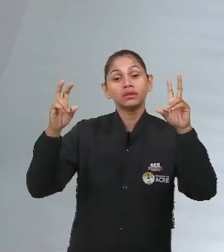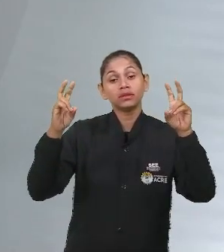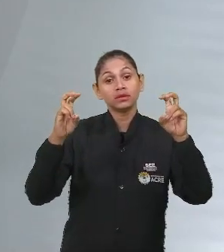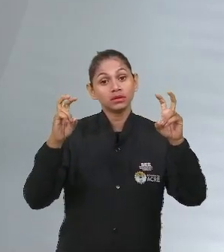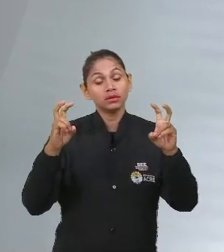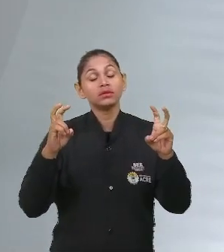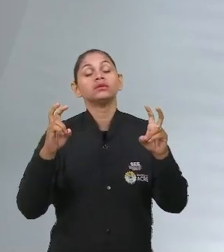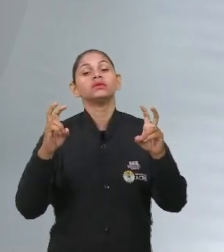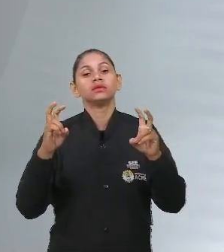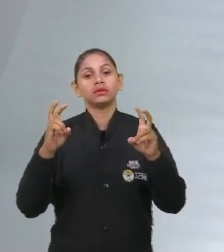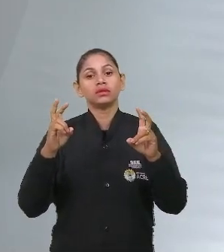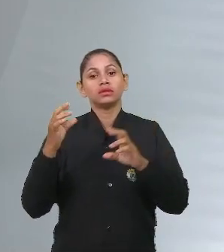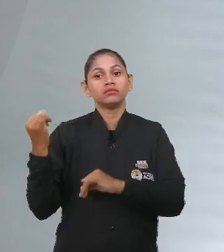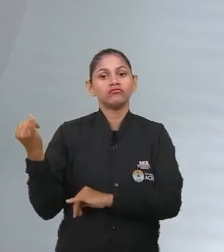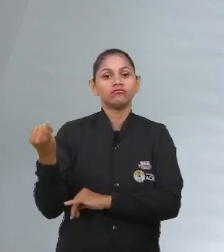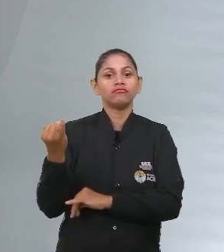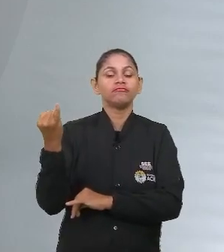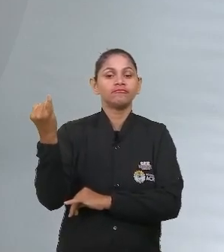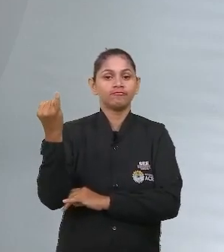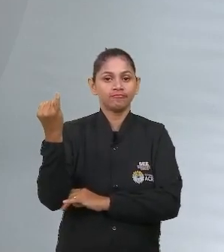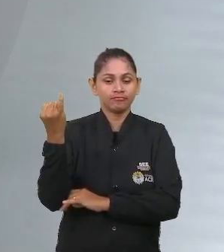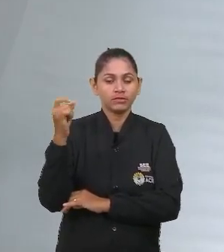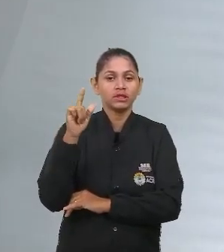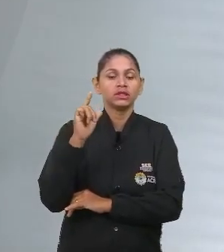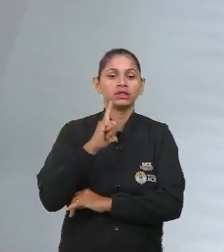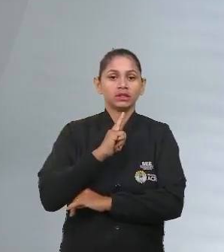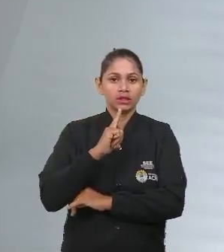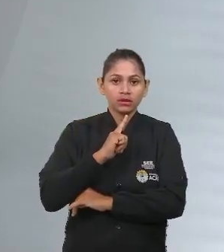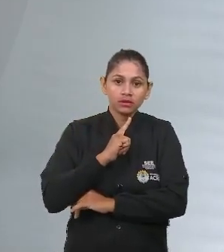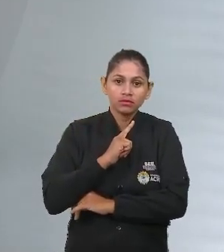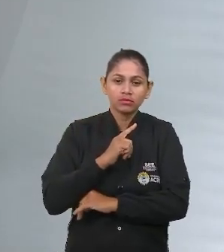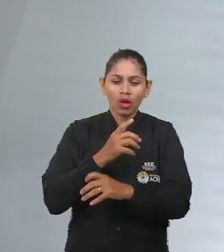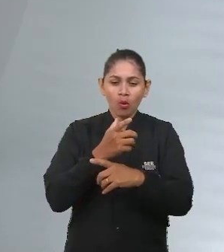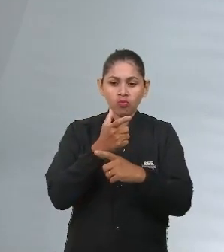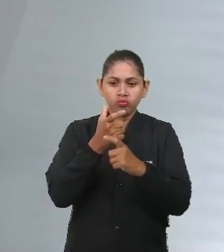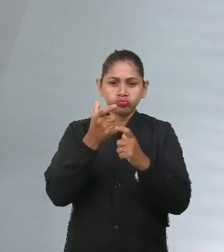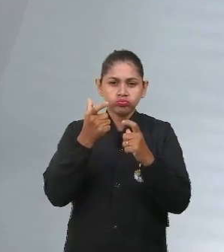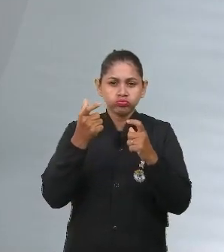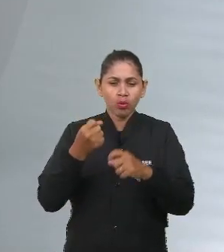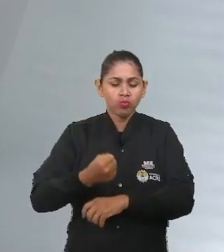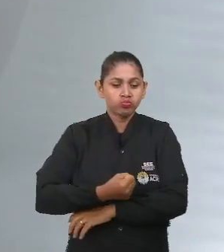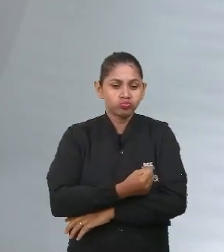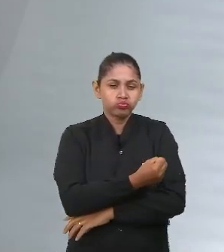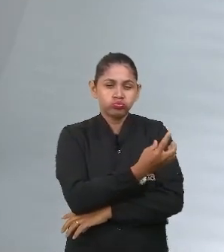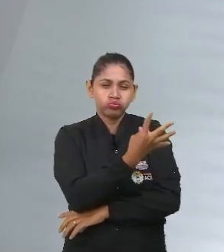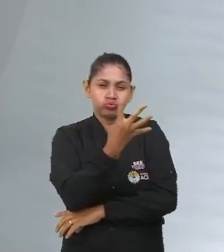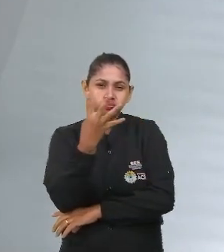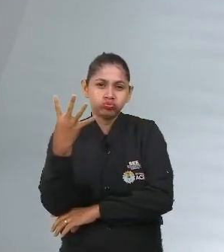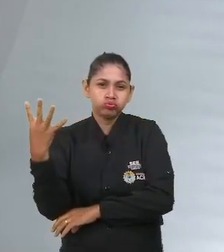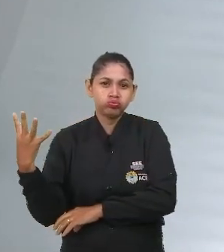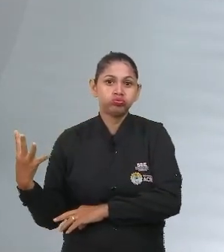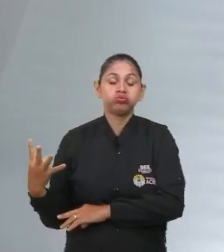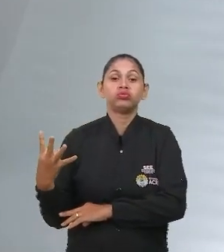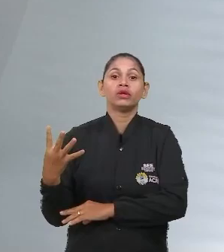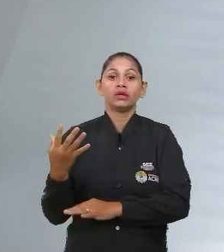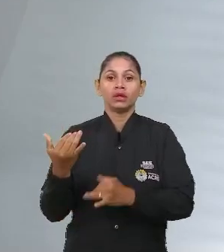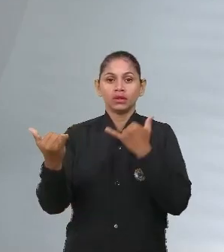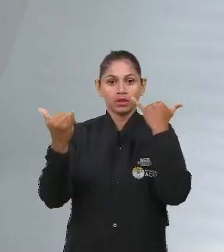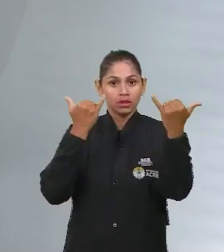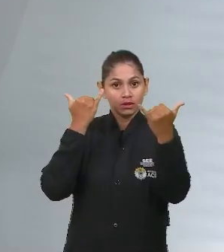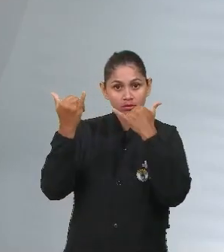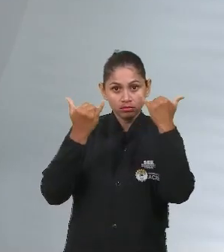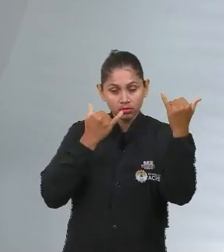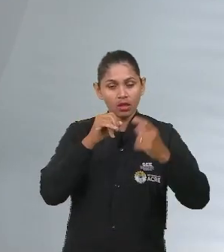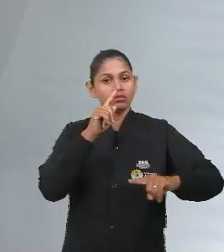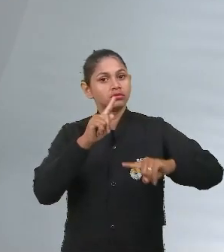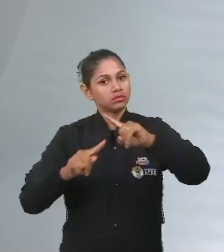é justamente você ter ali uma gama, uma quantidade grande de informações, de recursos, de